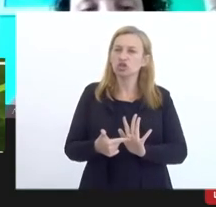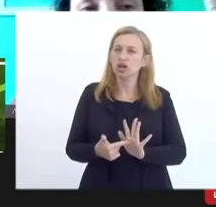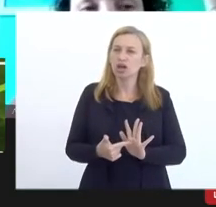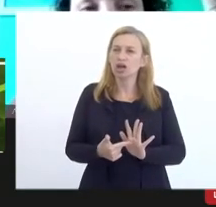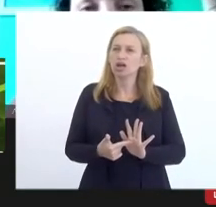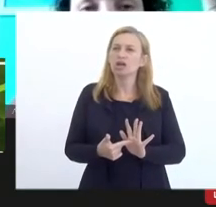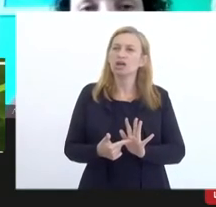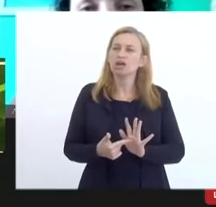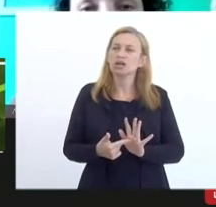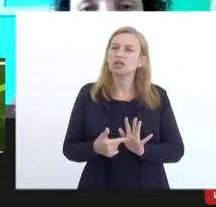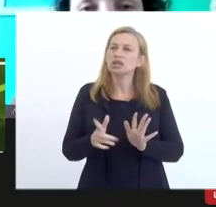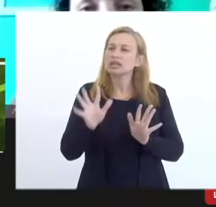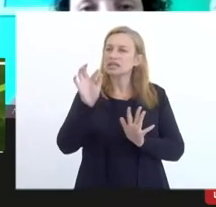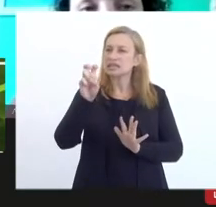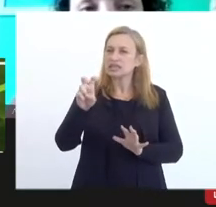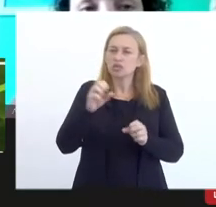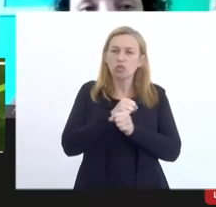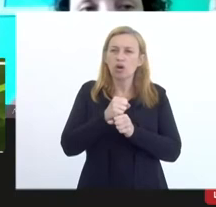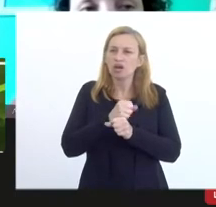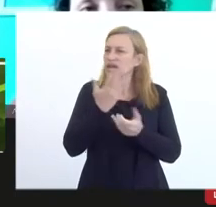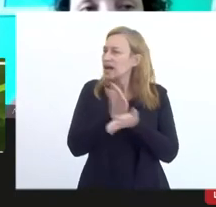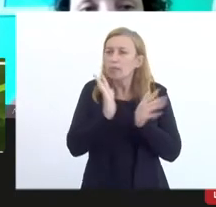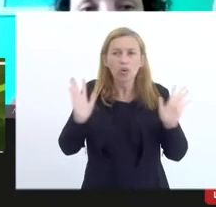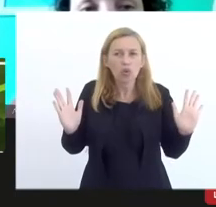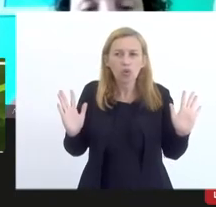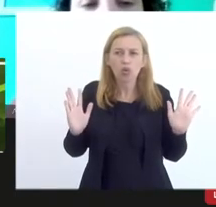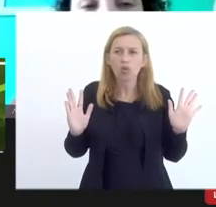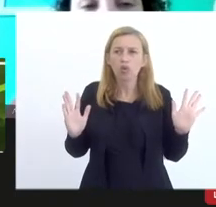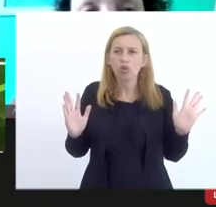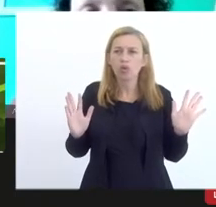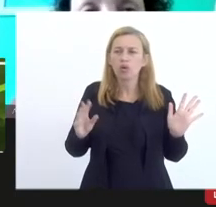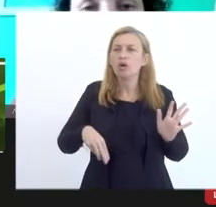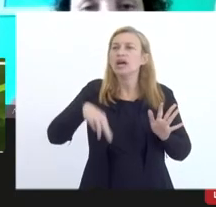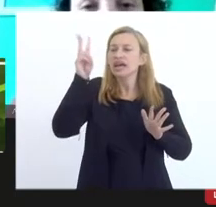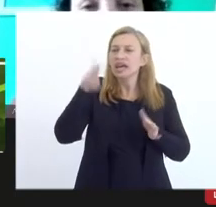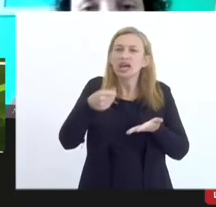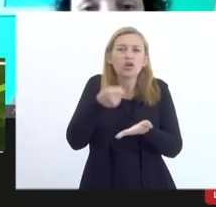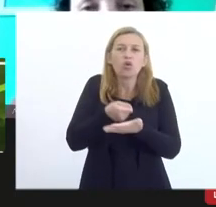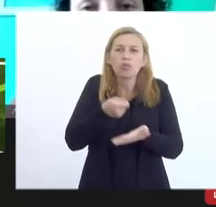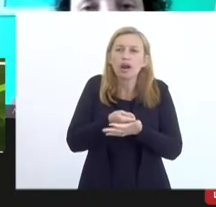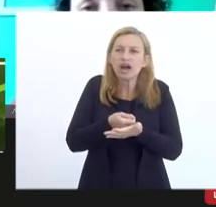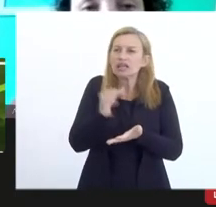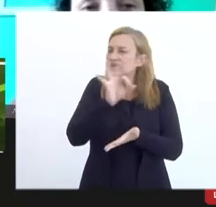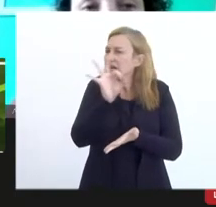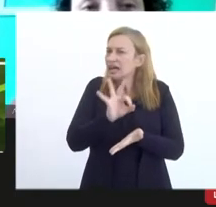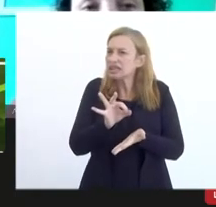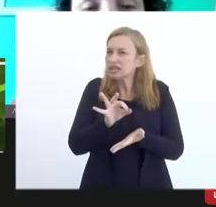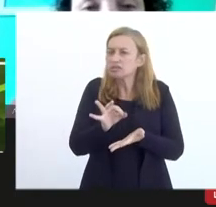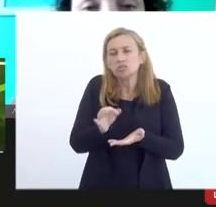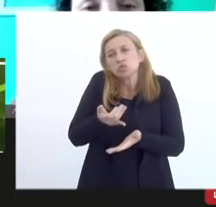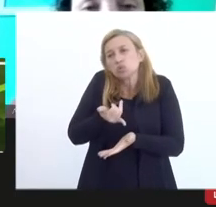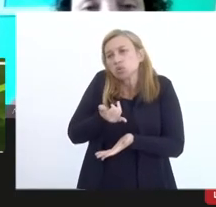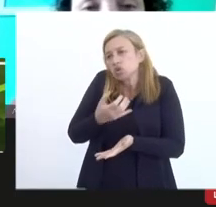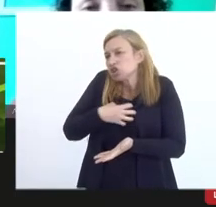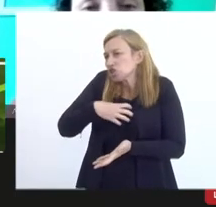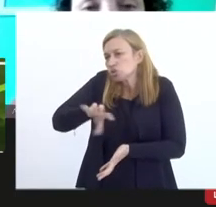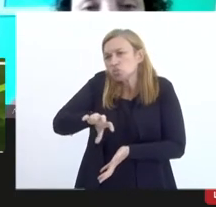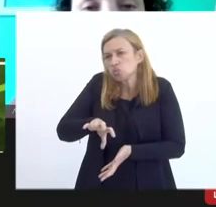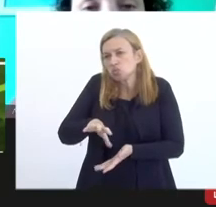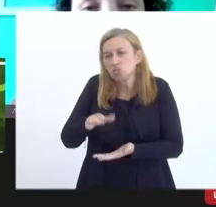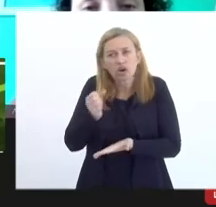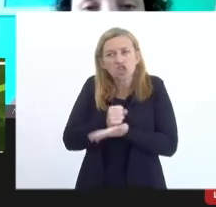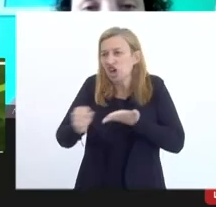passados cinco anos, morreu. Quem deseja cobrar e não cobrou, sinto muito, já era,